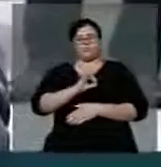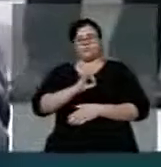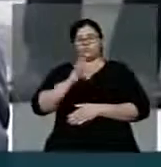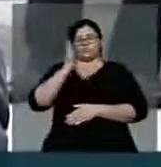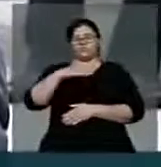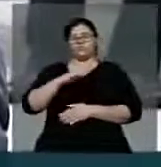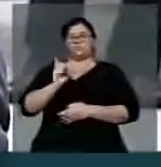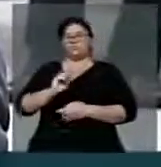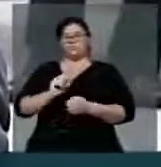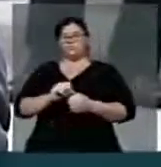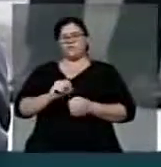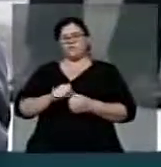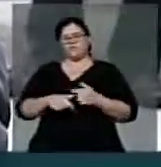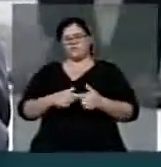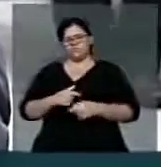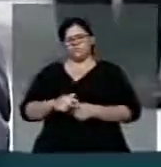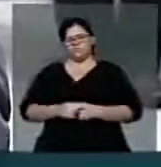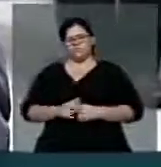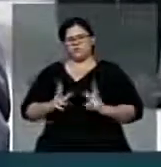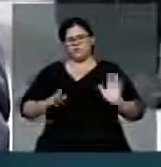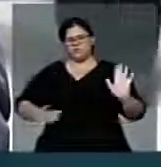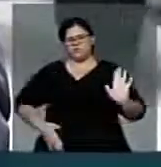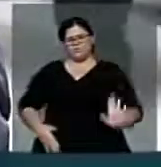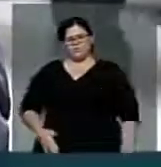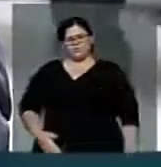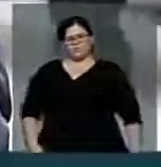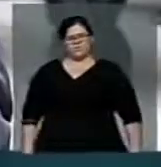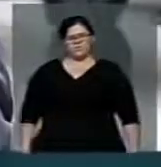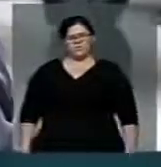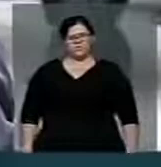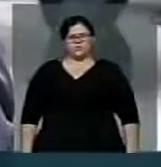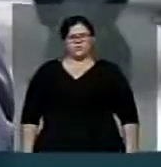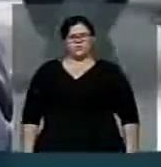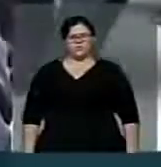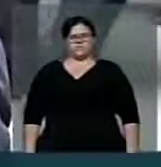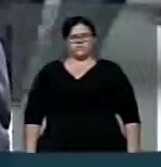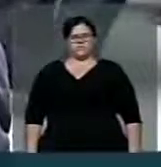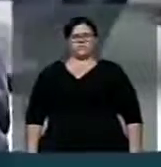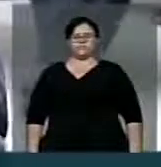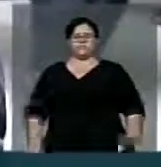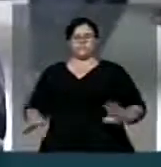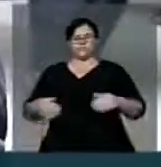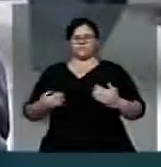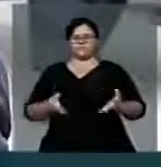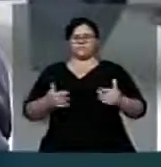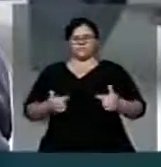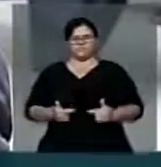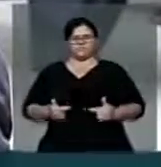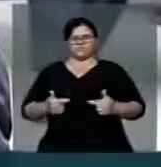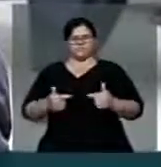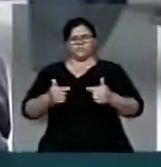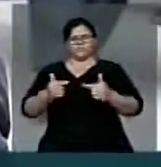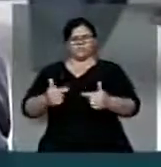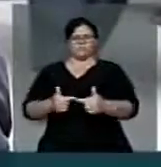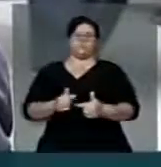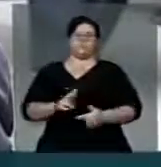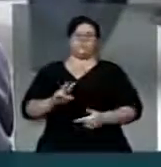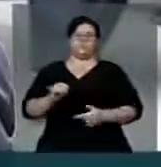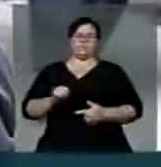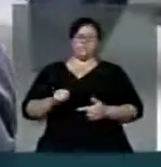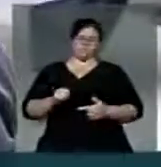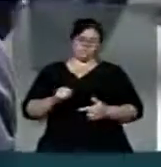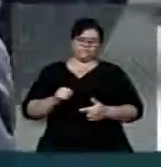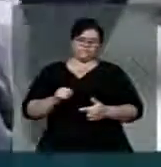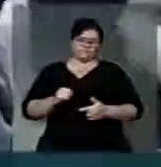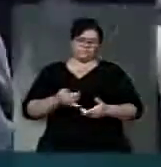agem como verdadeiros participantes de grupos de extermínio. Então, essa luta, ela vai contar nesta casa, esperando